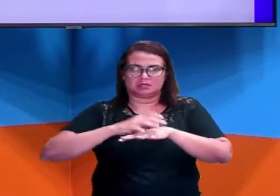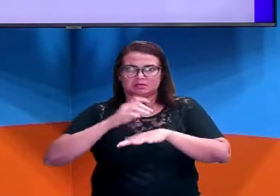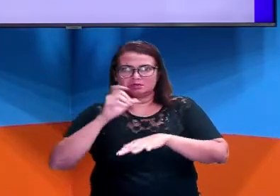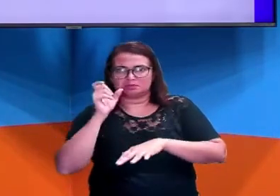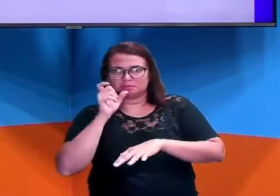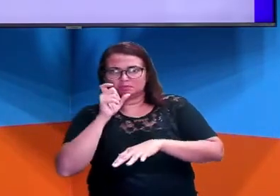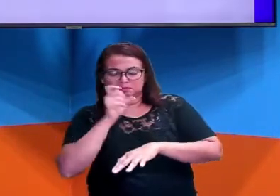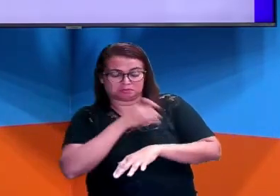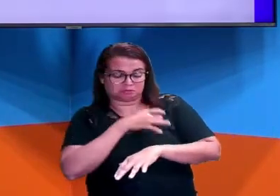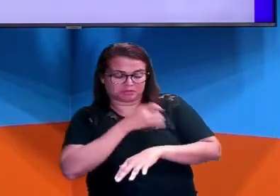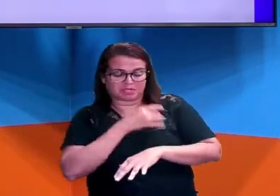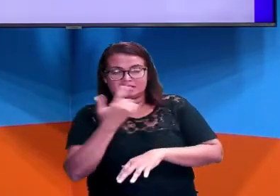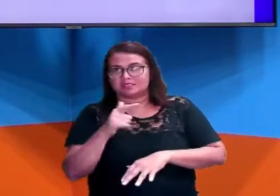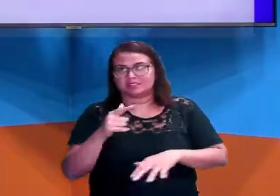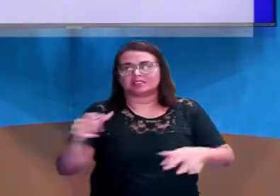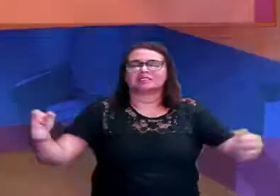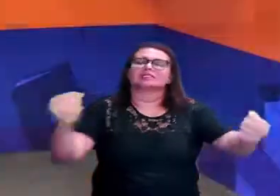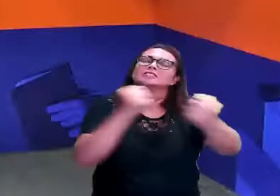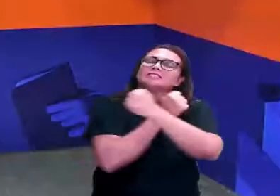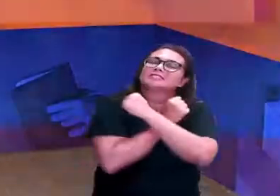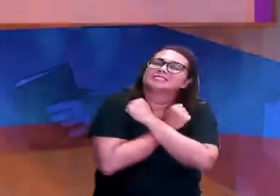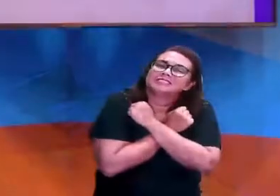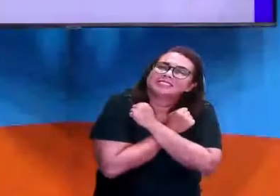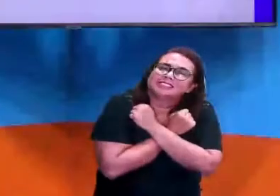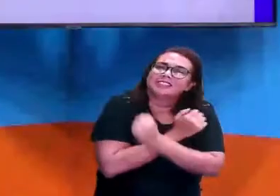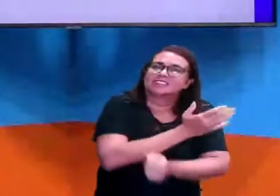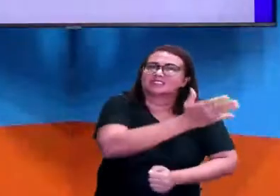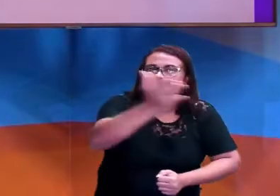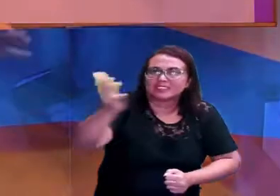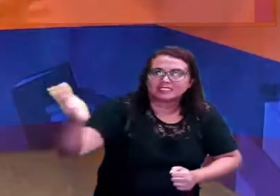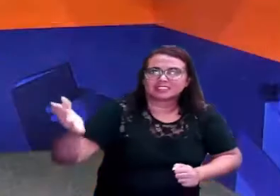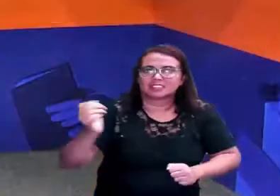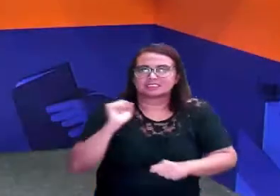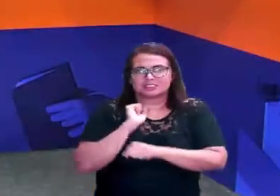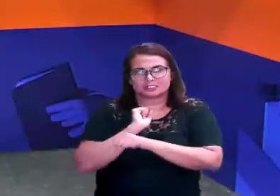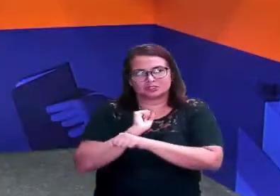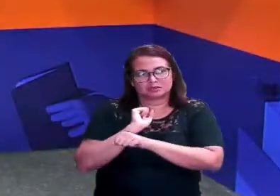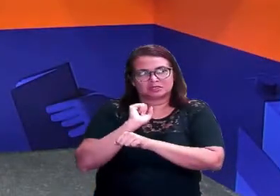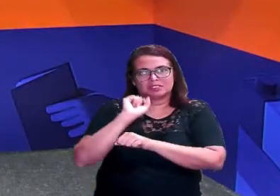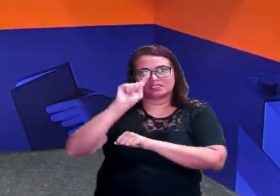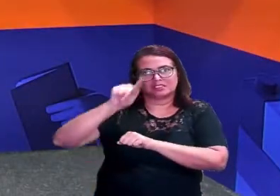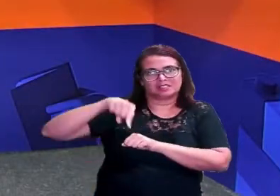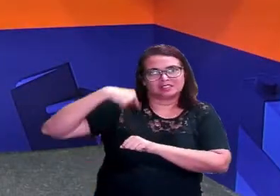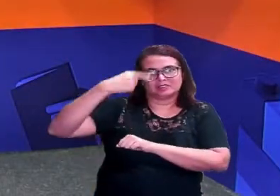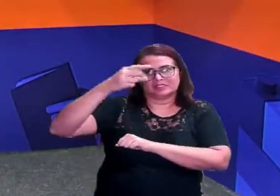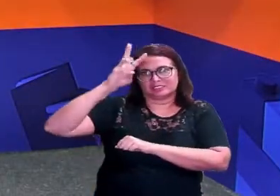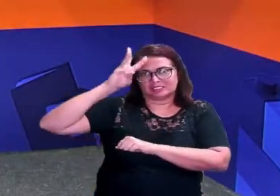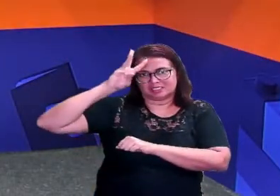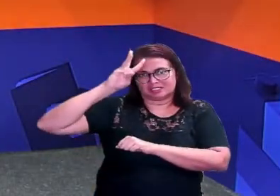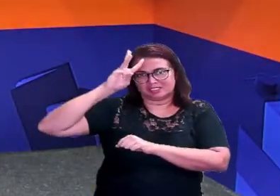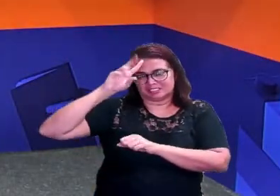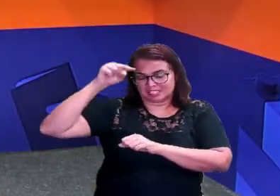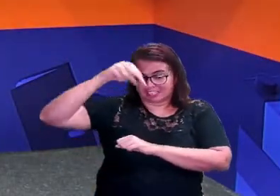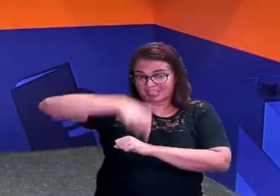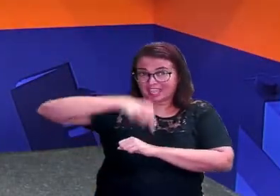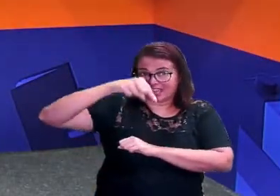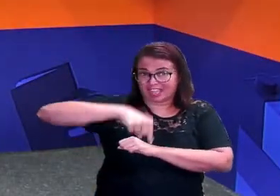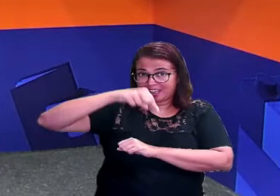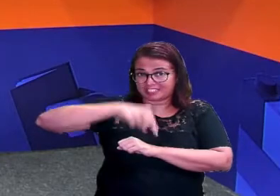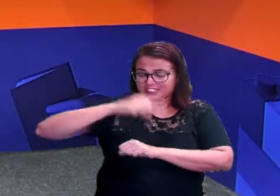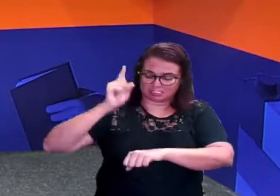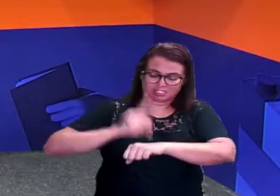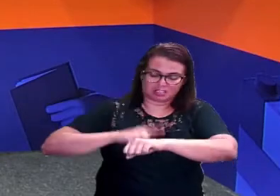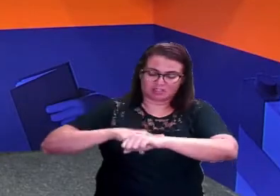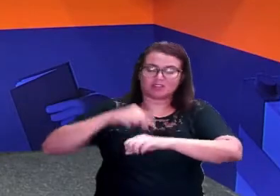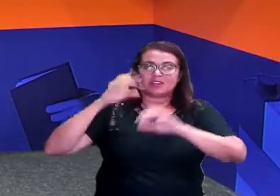Então, um grande abraço para você e eu te espero na próxima terça-feira, aqui no mesmo